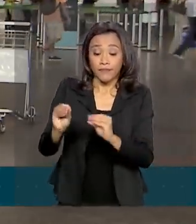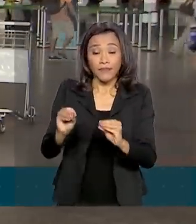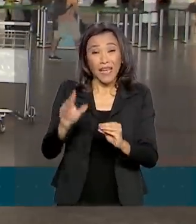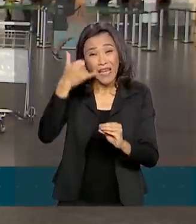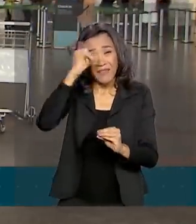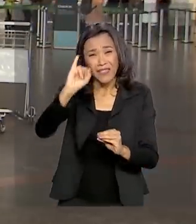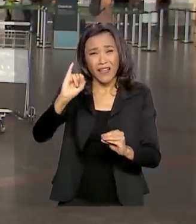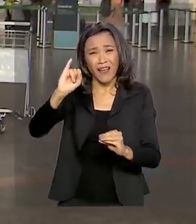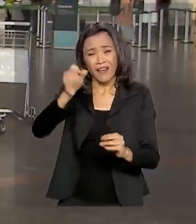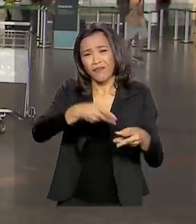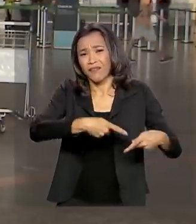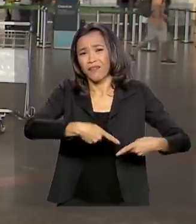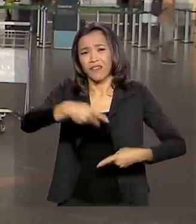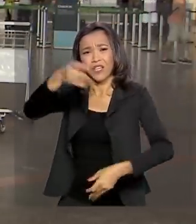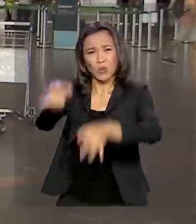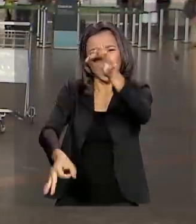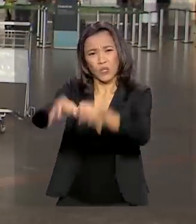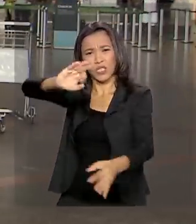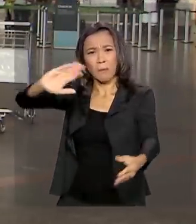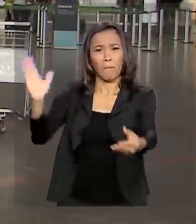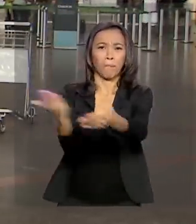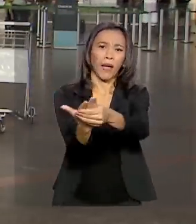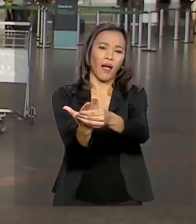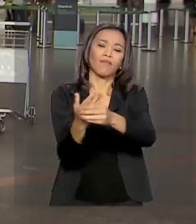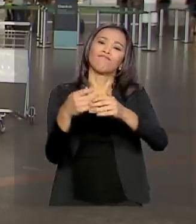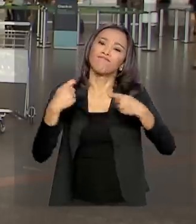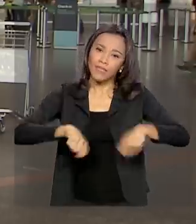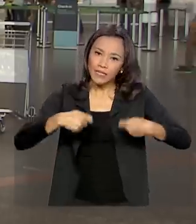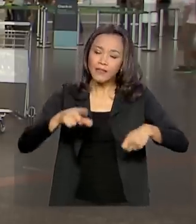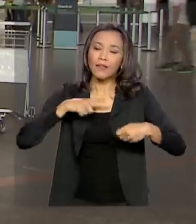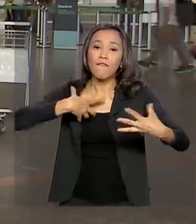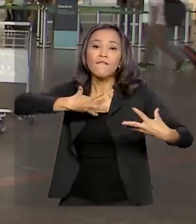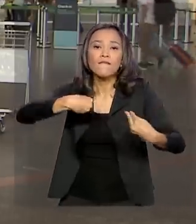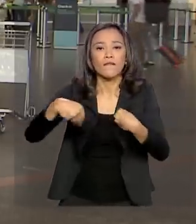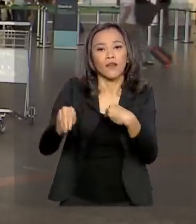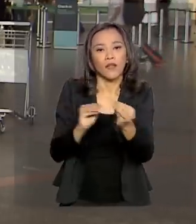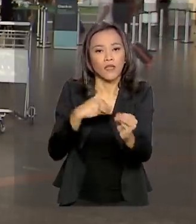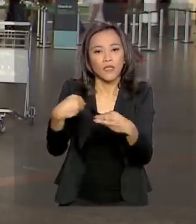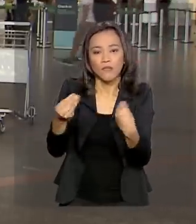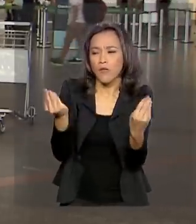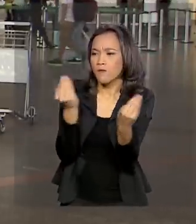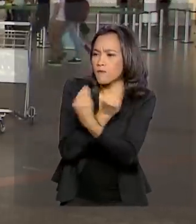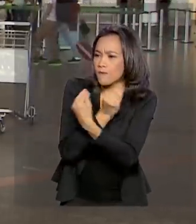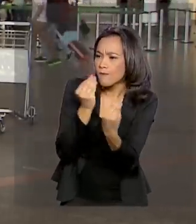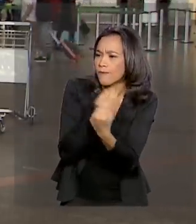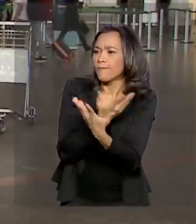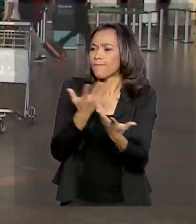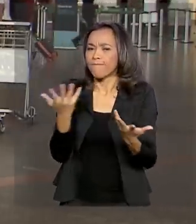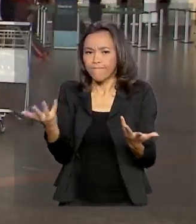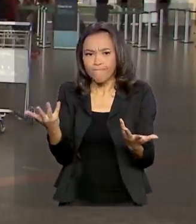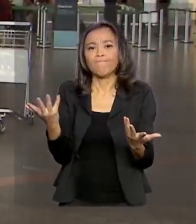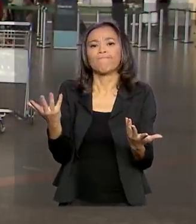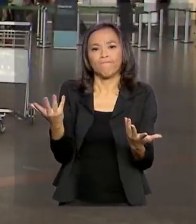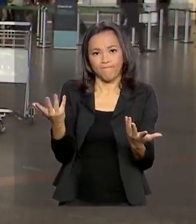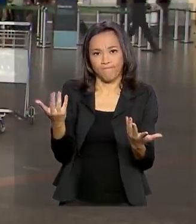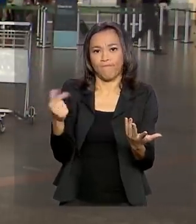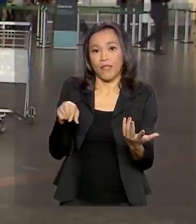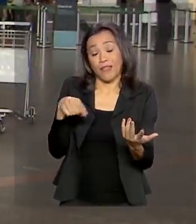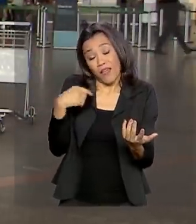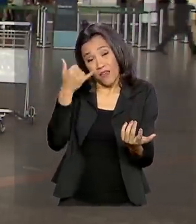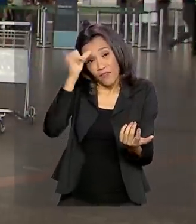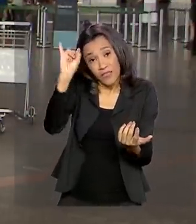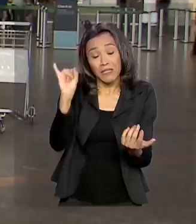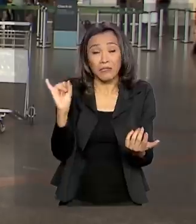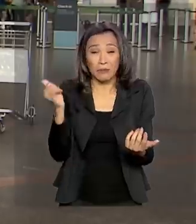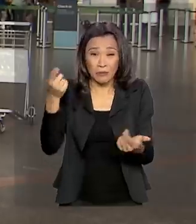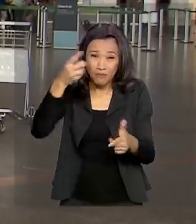de justiça, a recomendação é que haja flexibilidade nas negociações com o consumidor, evitando assim maiores